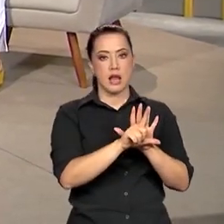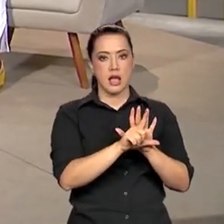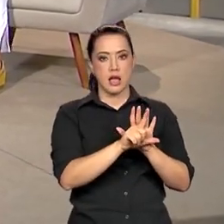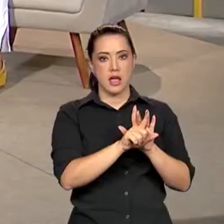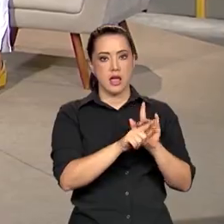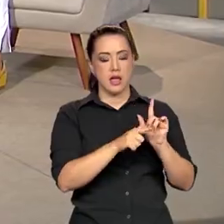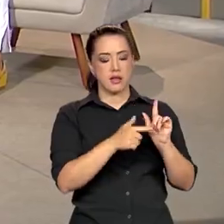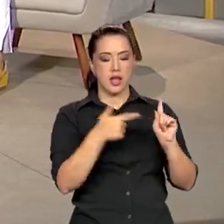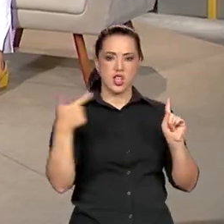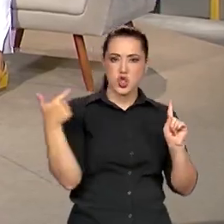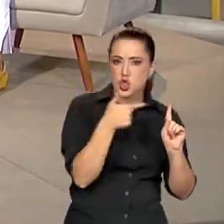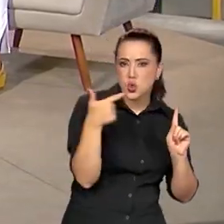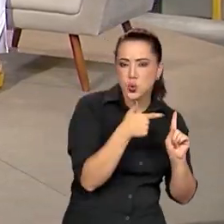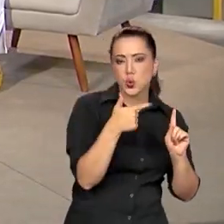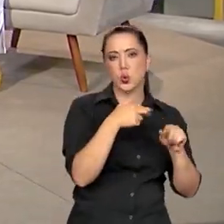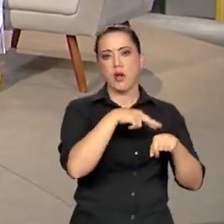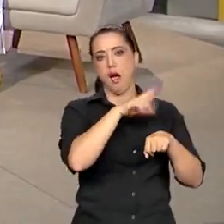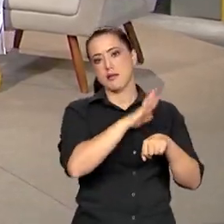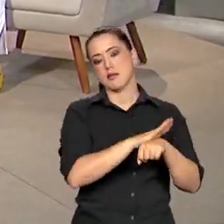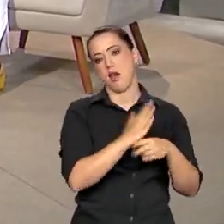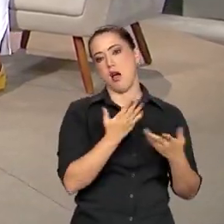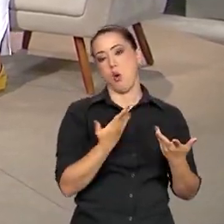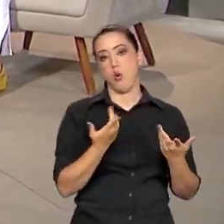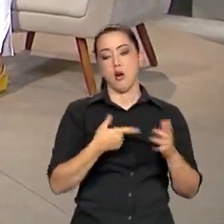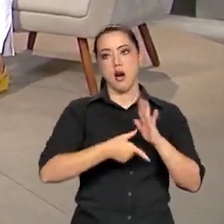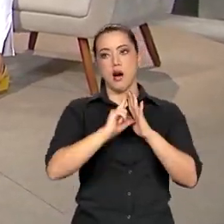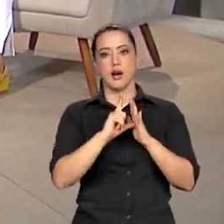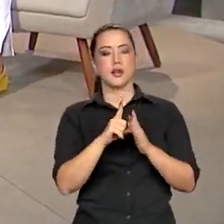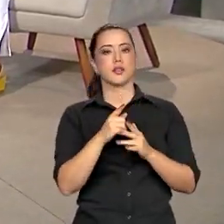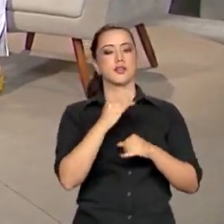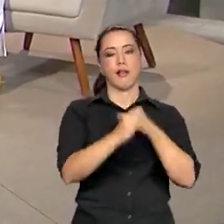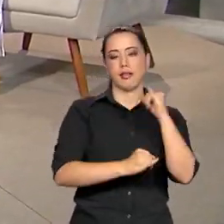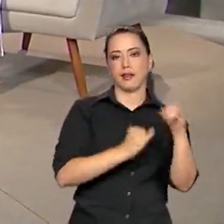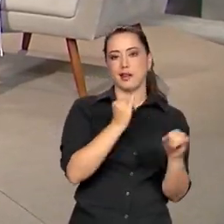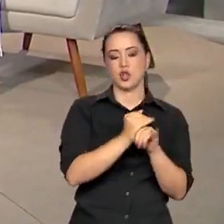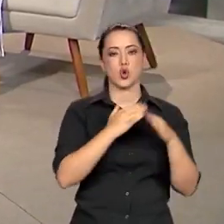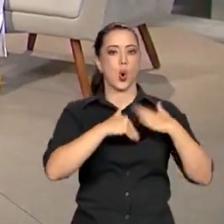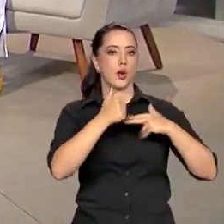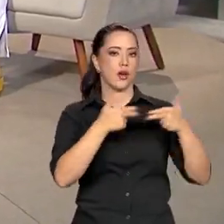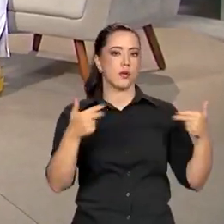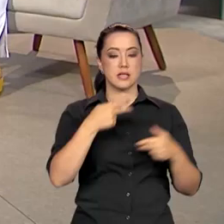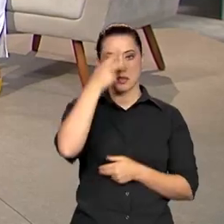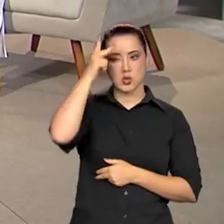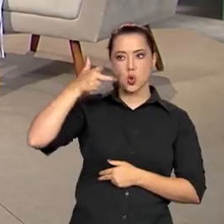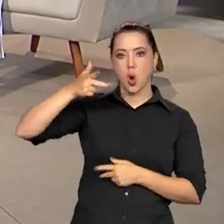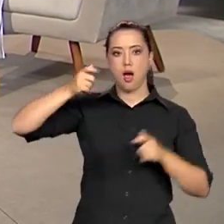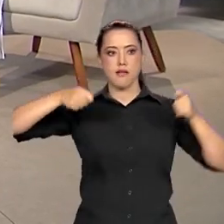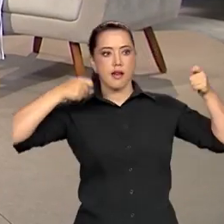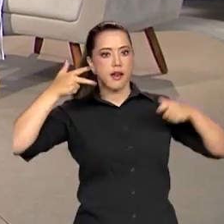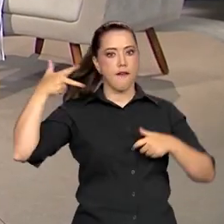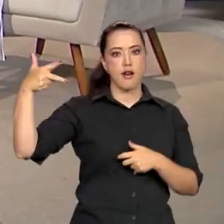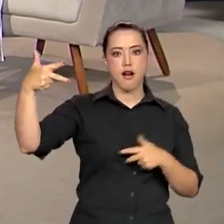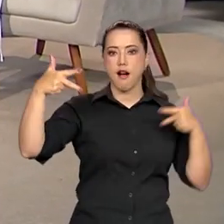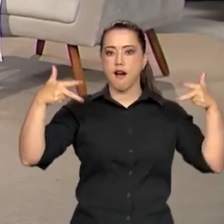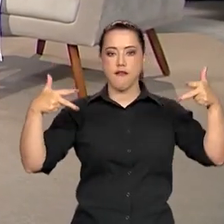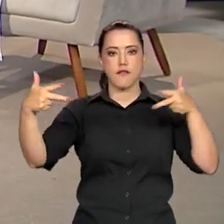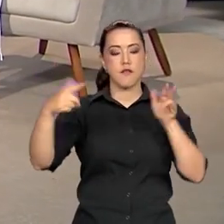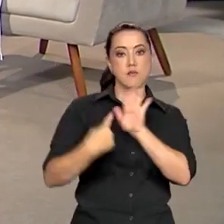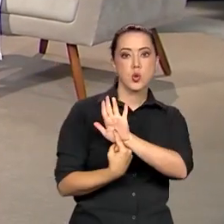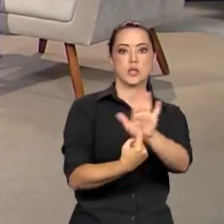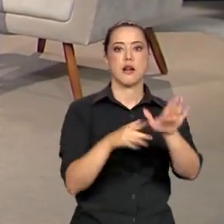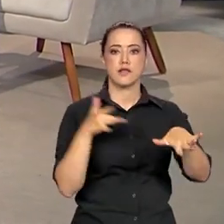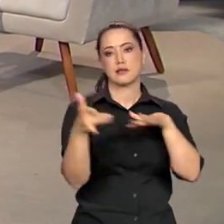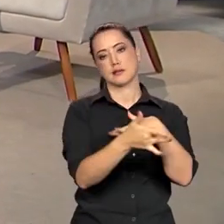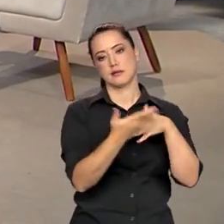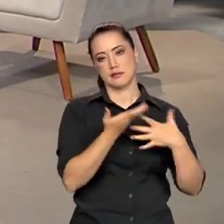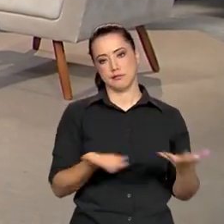racismo como crime, anteriormente, com acesso à internet, qualquer coisa que acontecesse, as pessoas gravavam e colocavam na mídia, né,